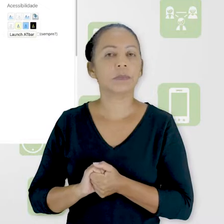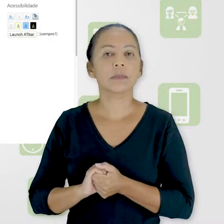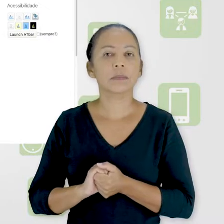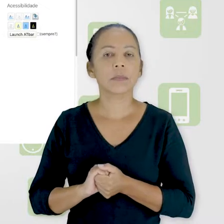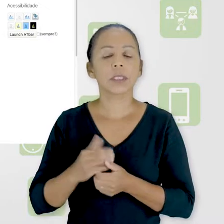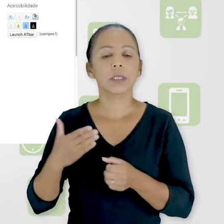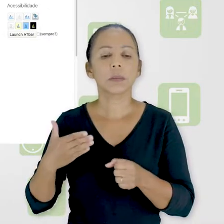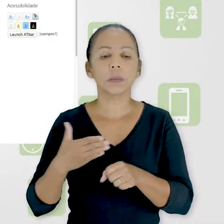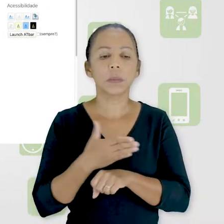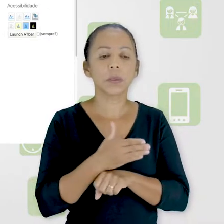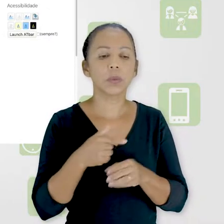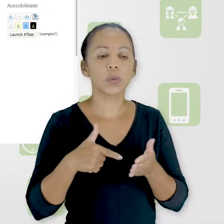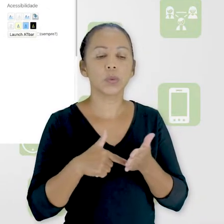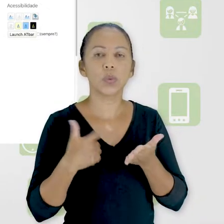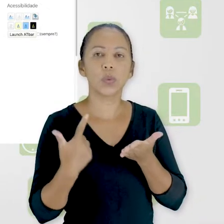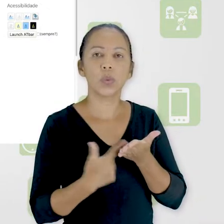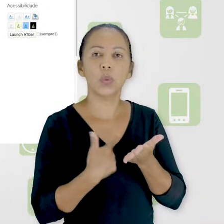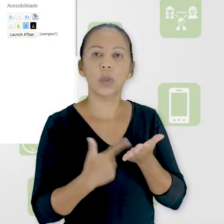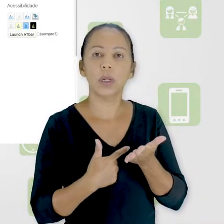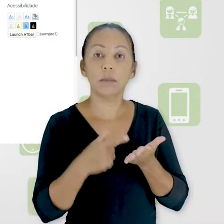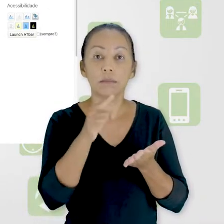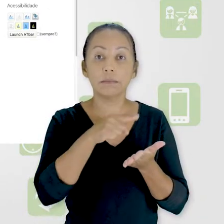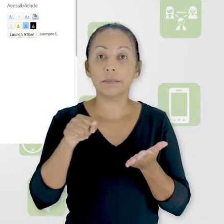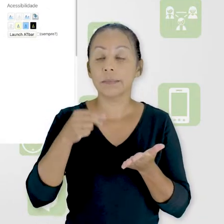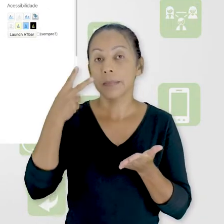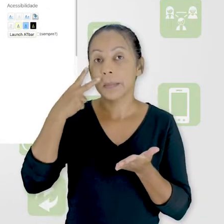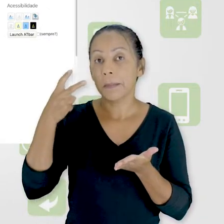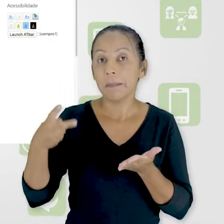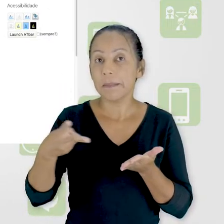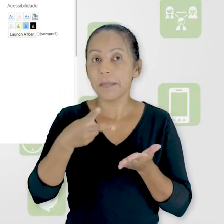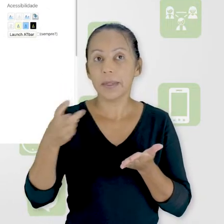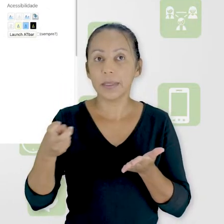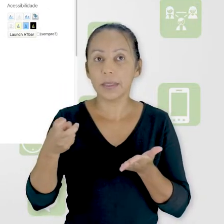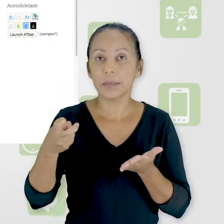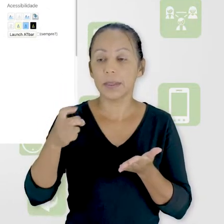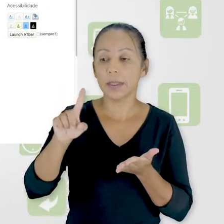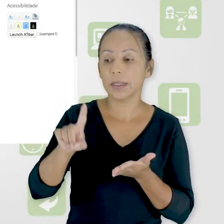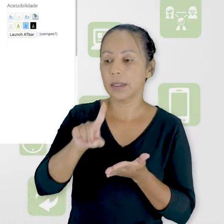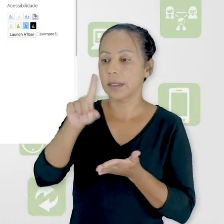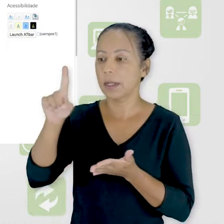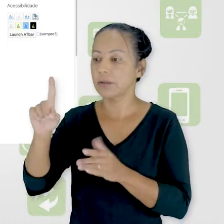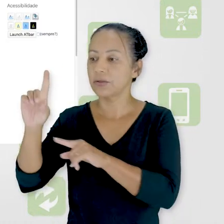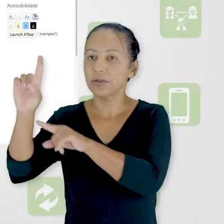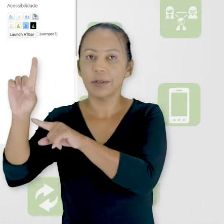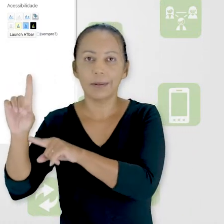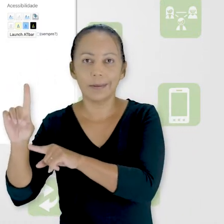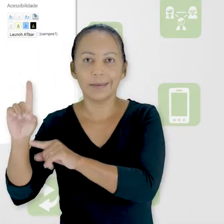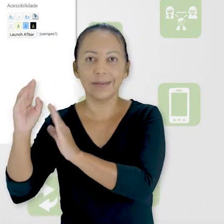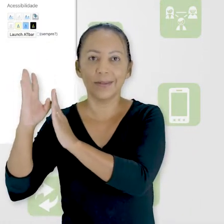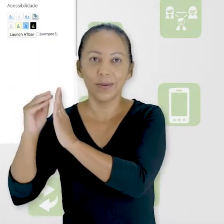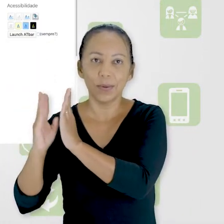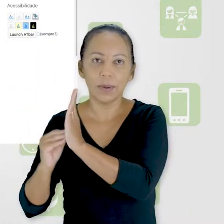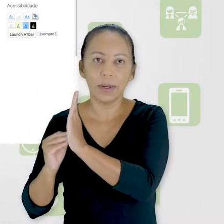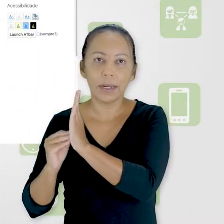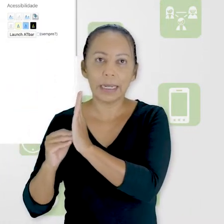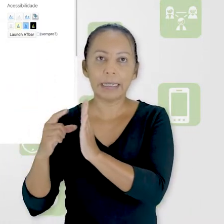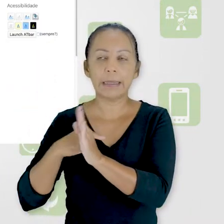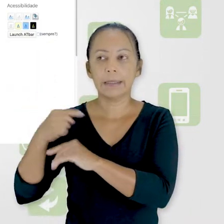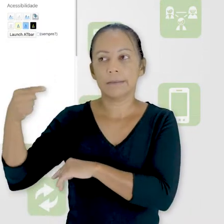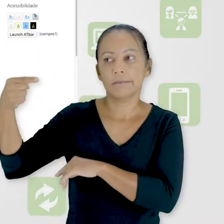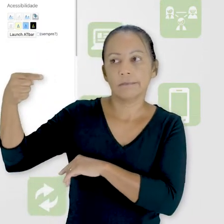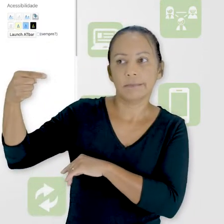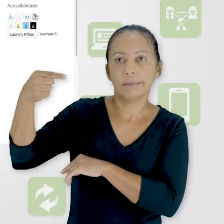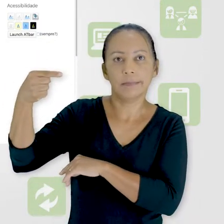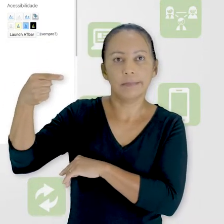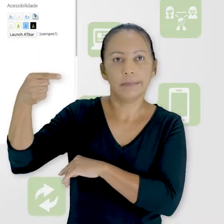no livro, uma outra coisa também que você pode notar é que aqui ao lado direito do conteúdo, tá certo, você tem essas setas,